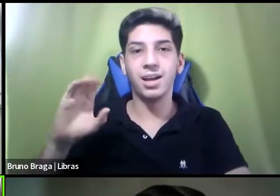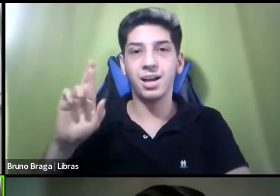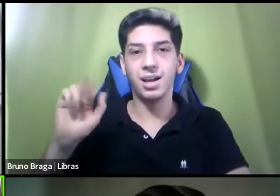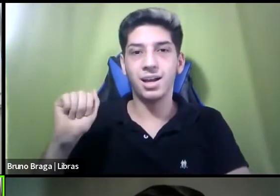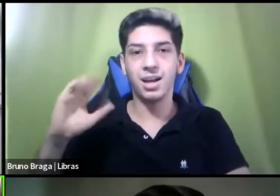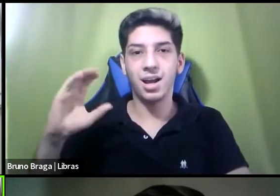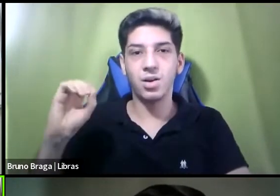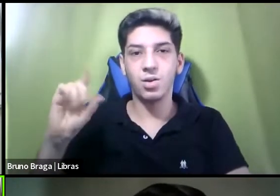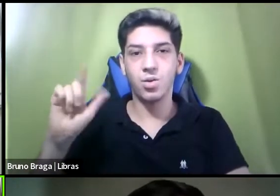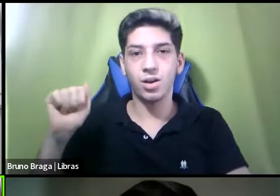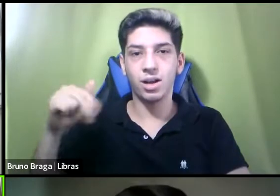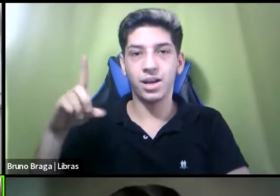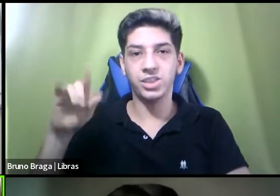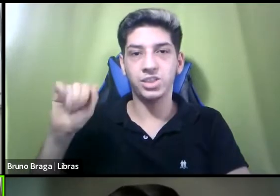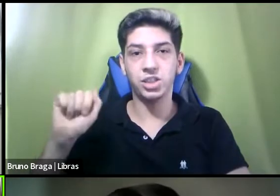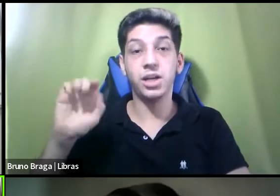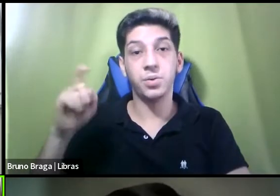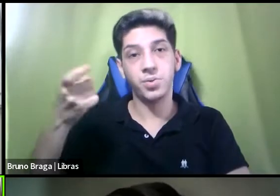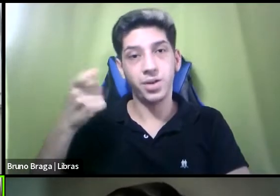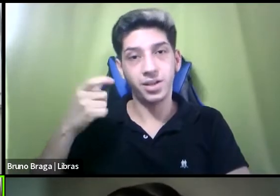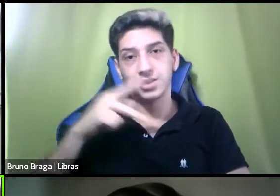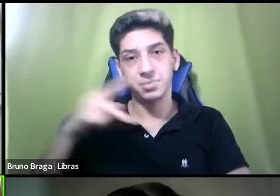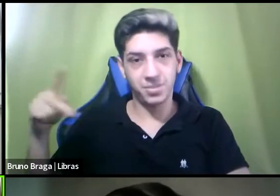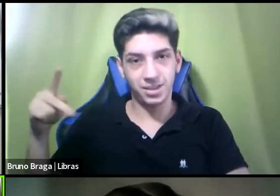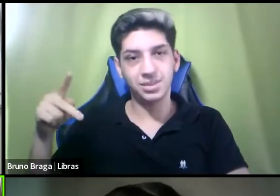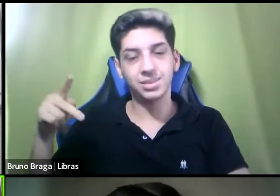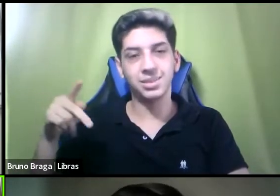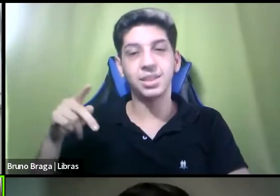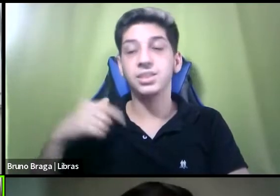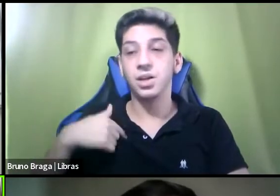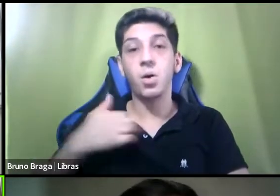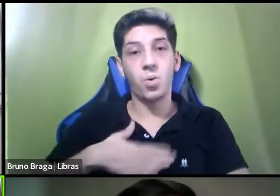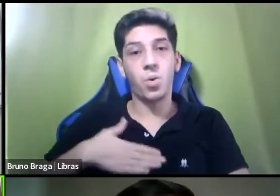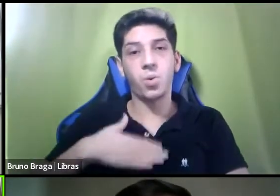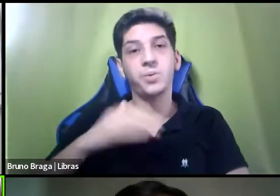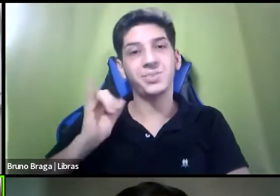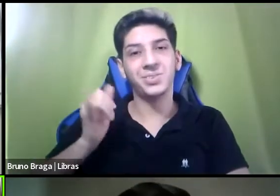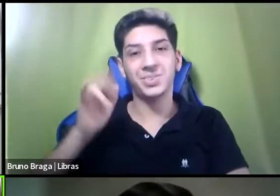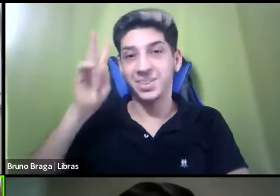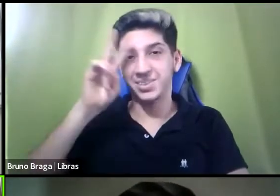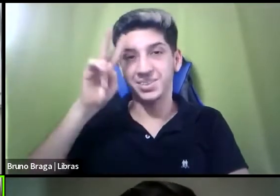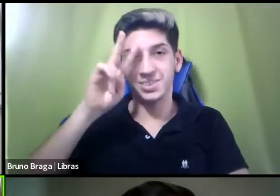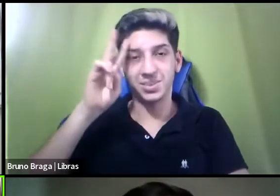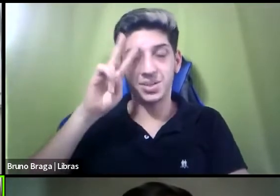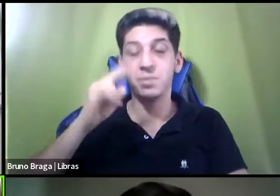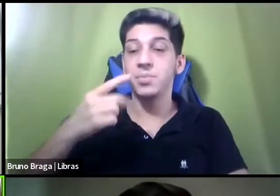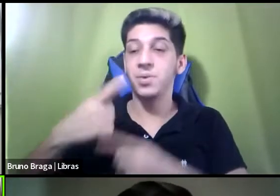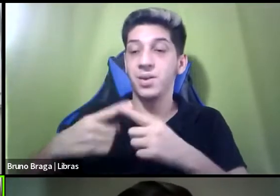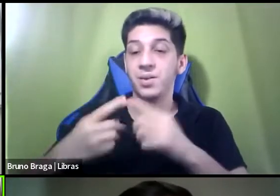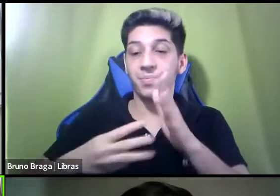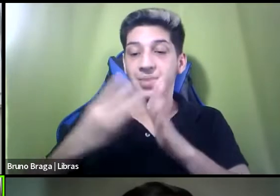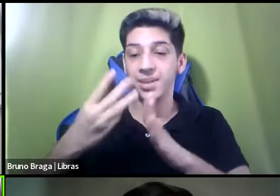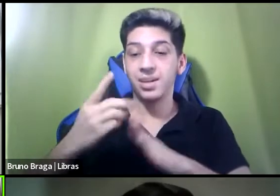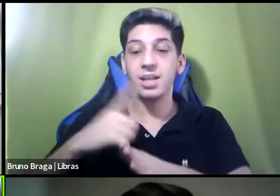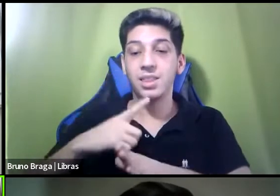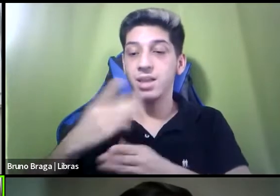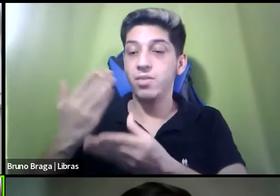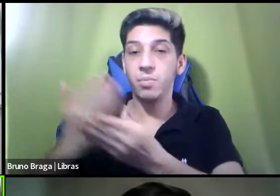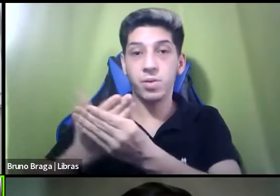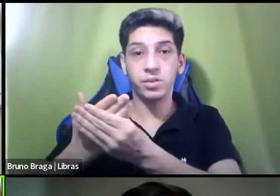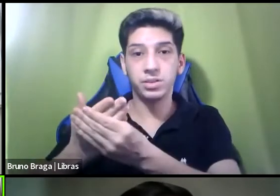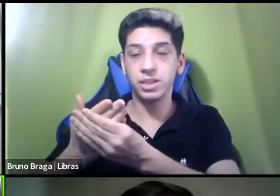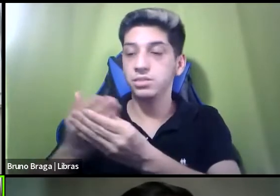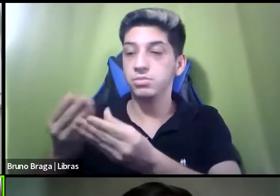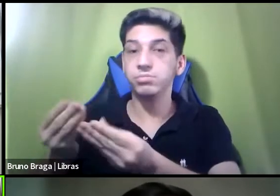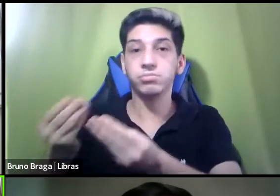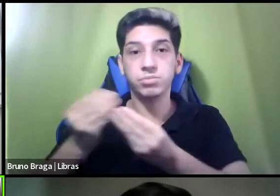GF São Paulo e pela terceira vez, eu gosto de contar essa história, viu, Olivia, pela terceira vez me vem um processo de